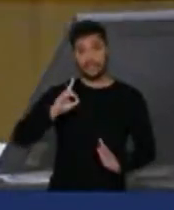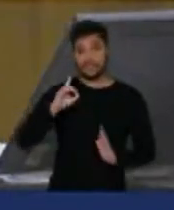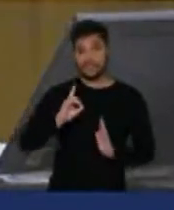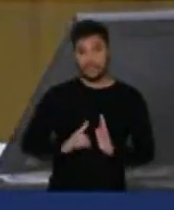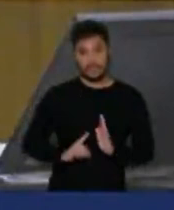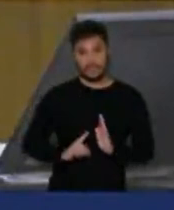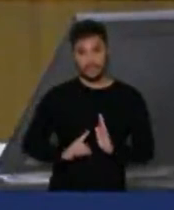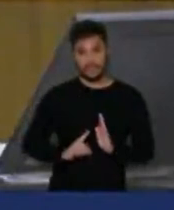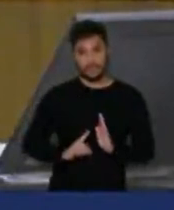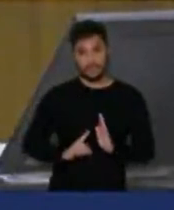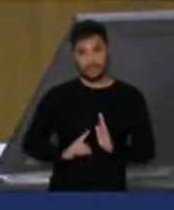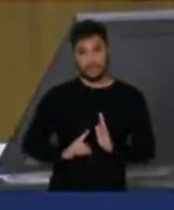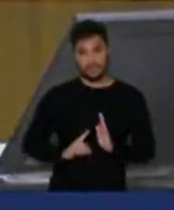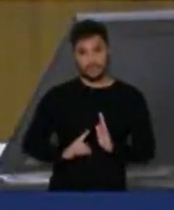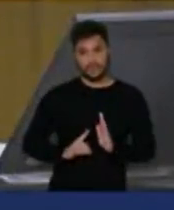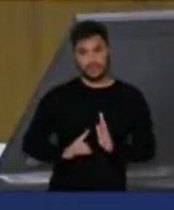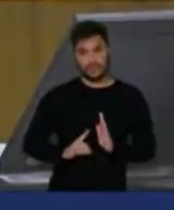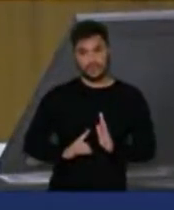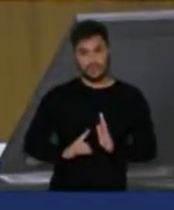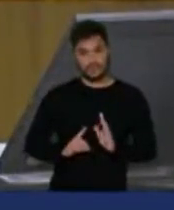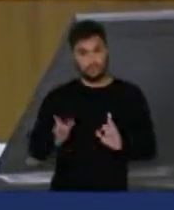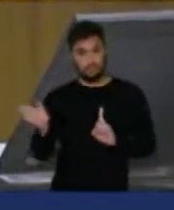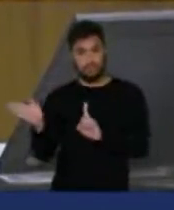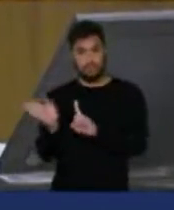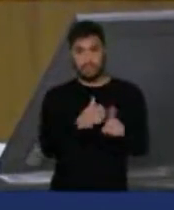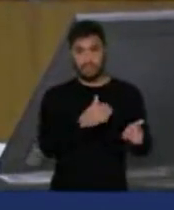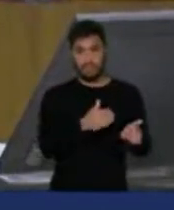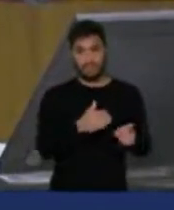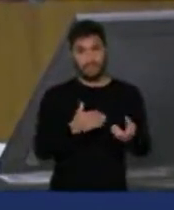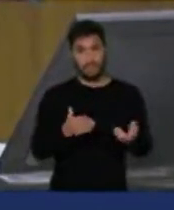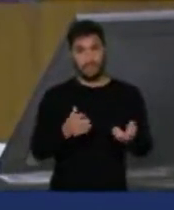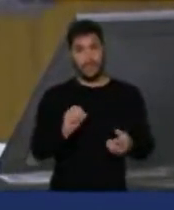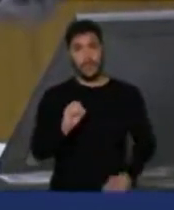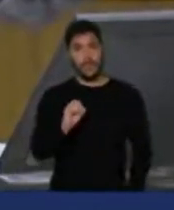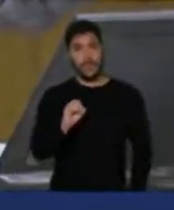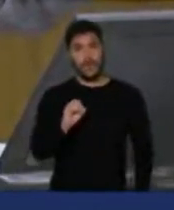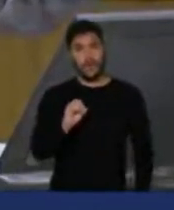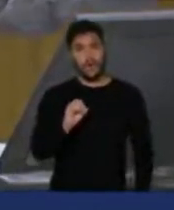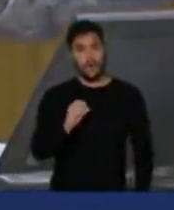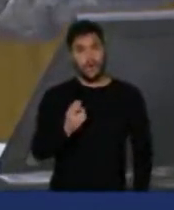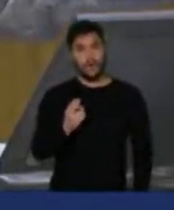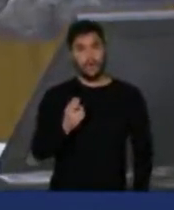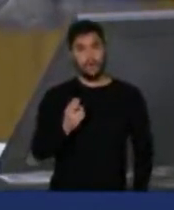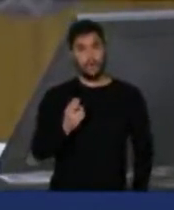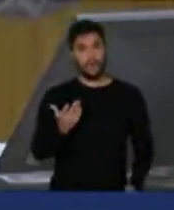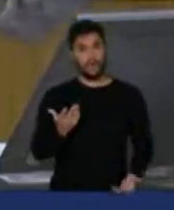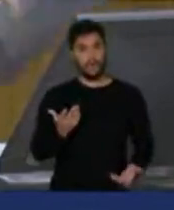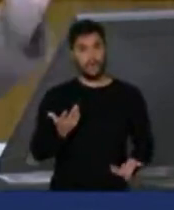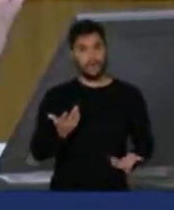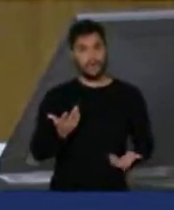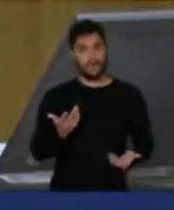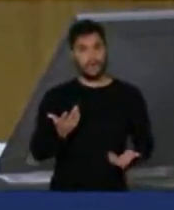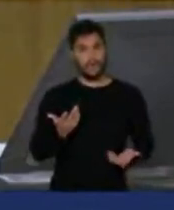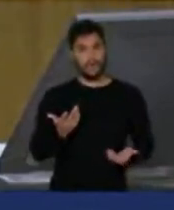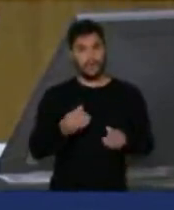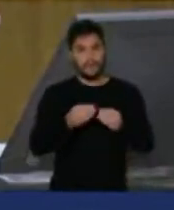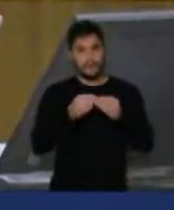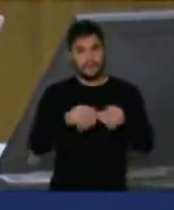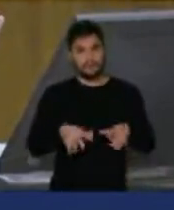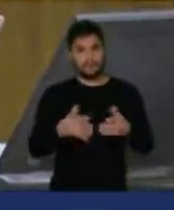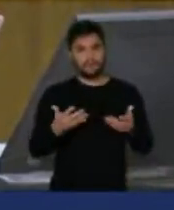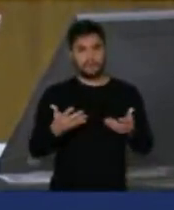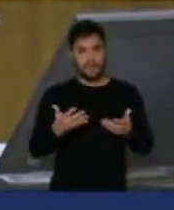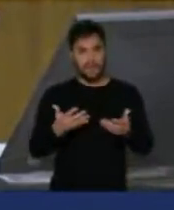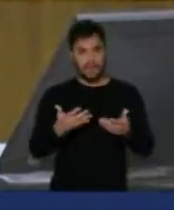estapear ou atuar de forma a prejudicar qualquer próprio da casa.